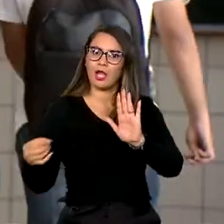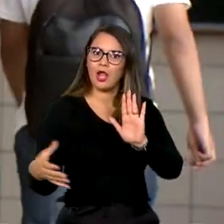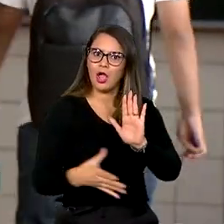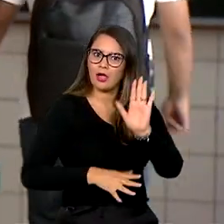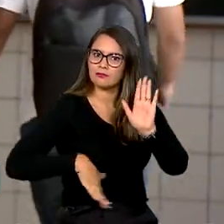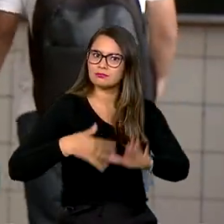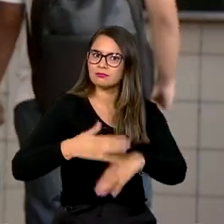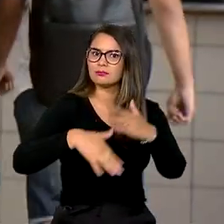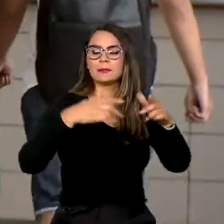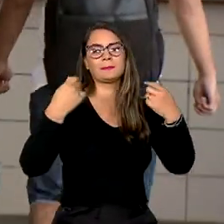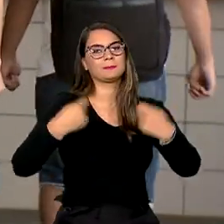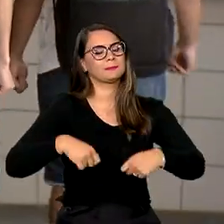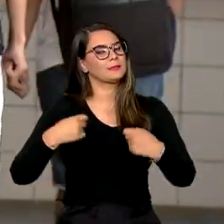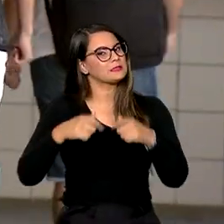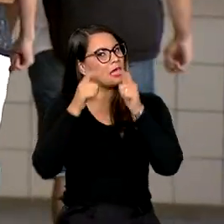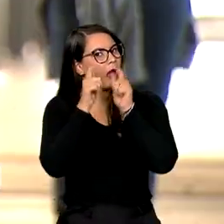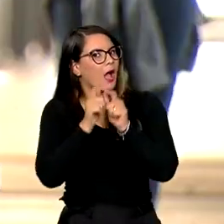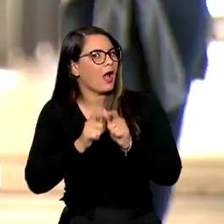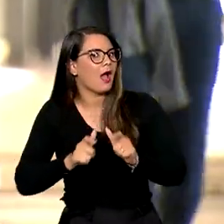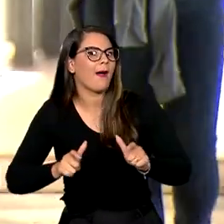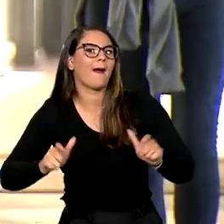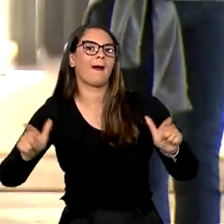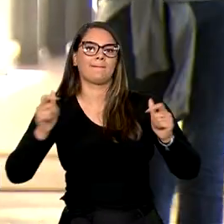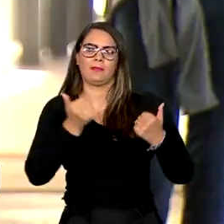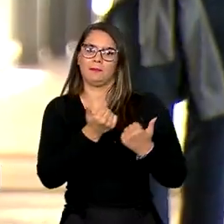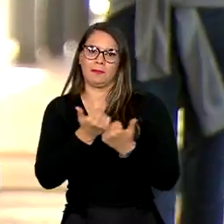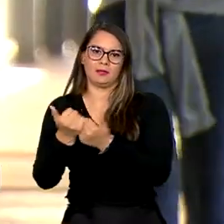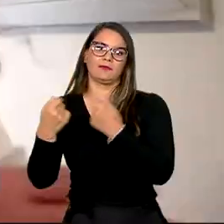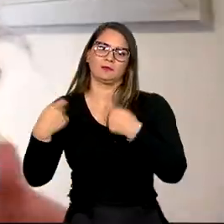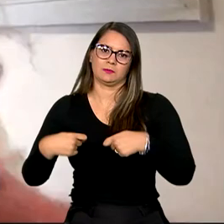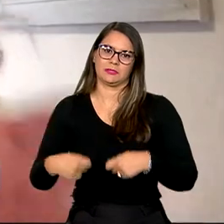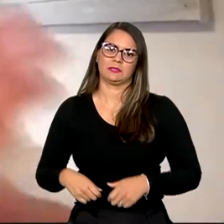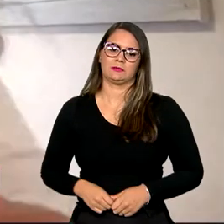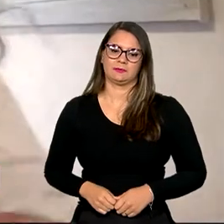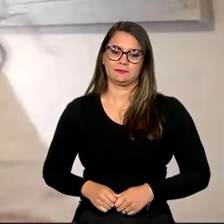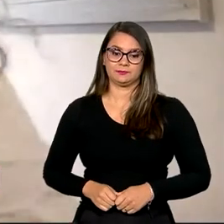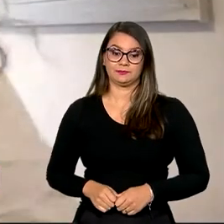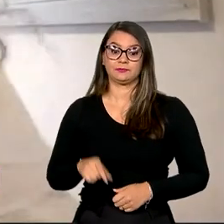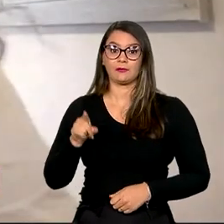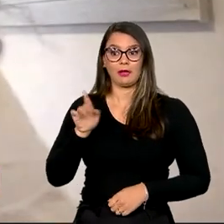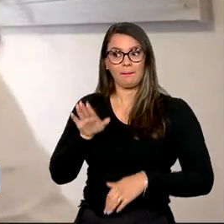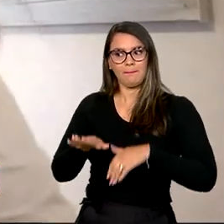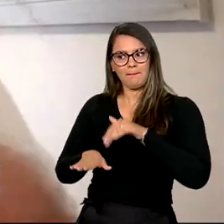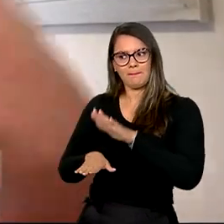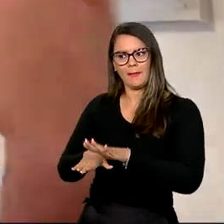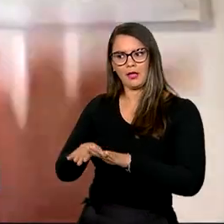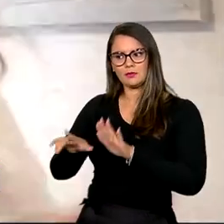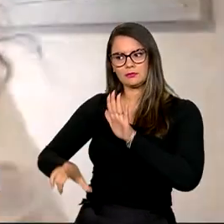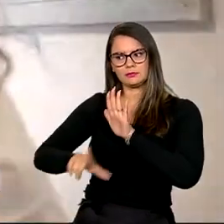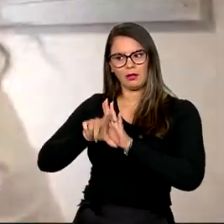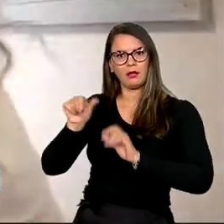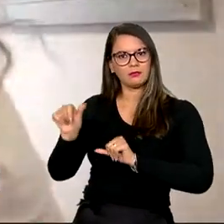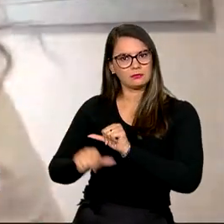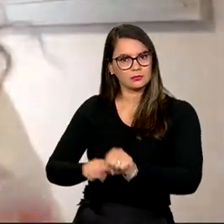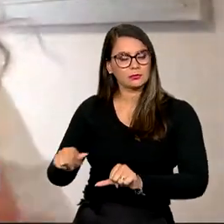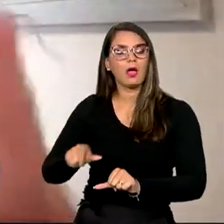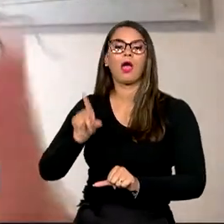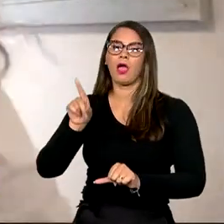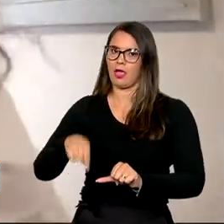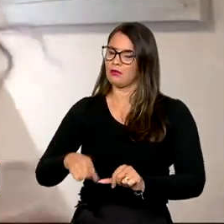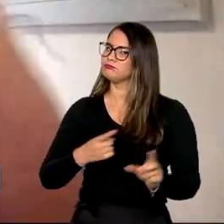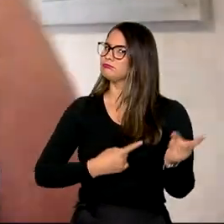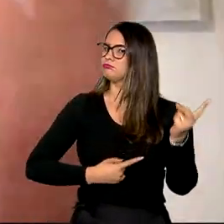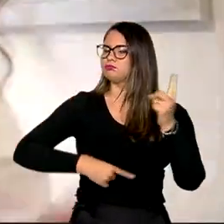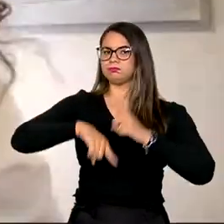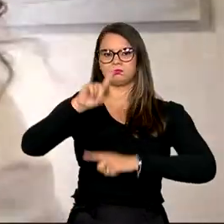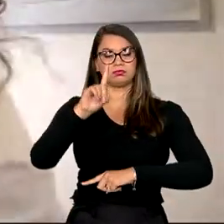mas é preciso ampliar ainda mais os benefícios do FIES. Esse passo de mudanças da lei já foi um avanço